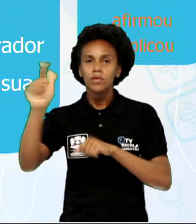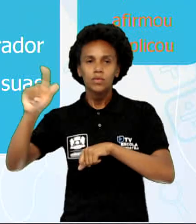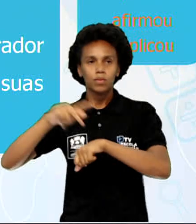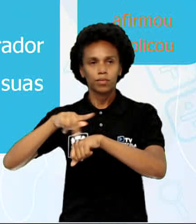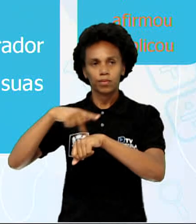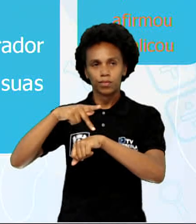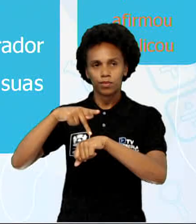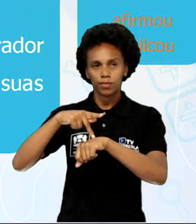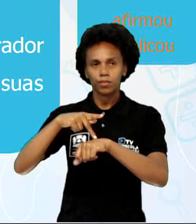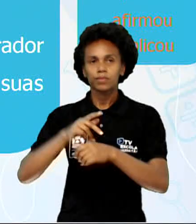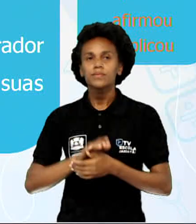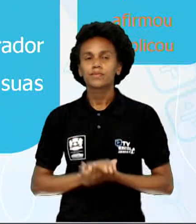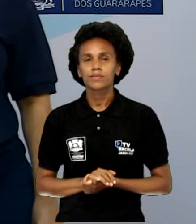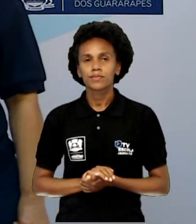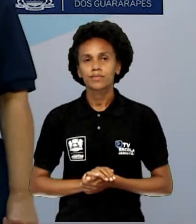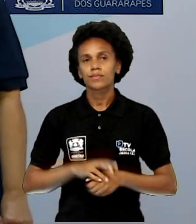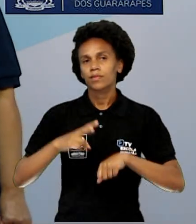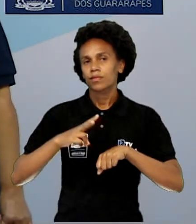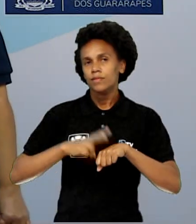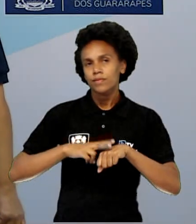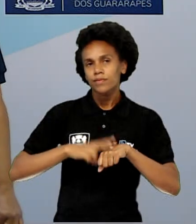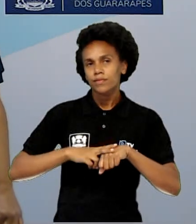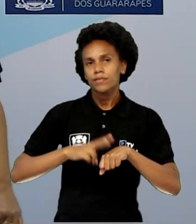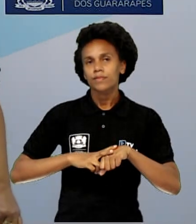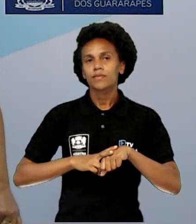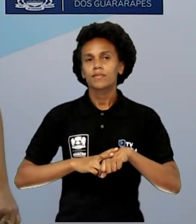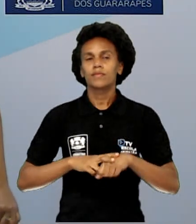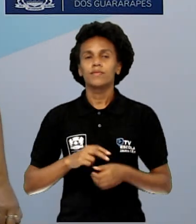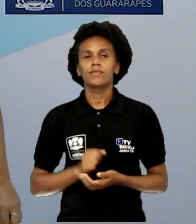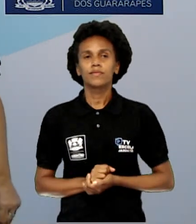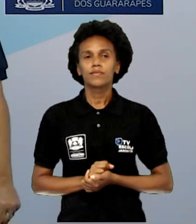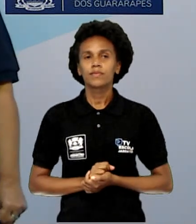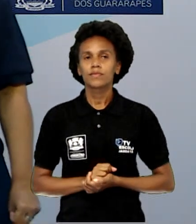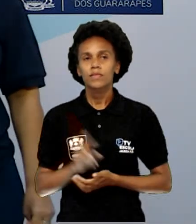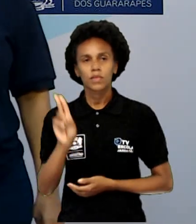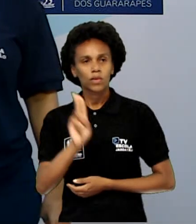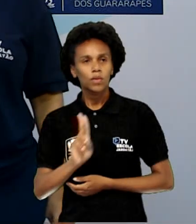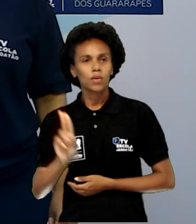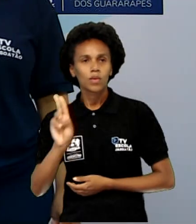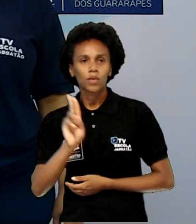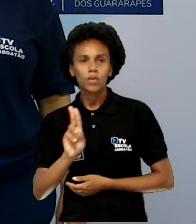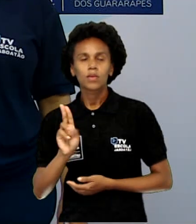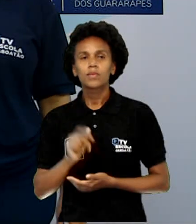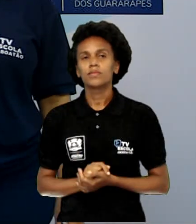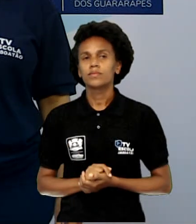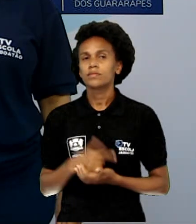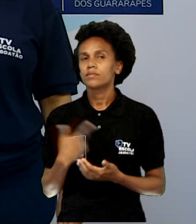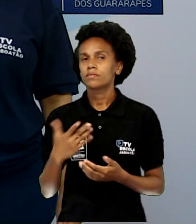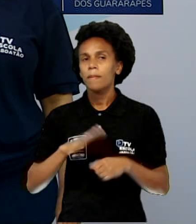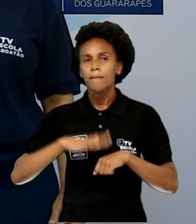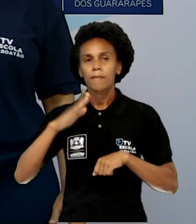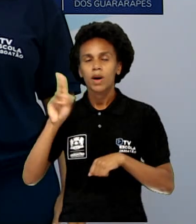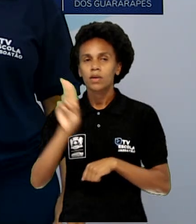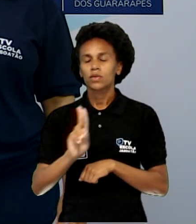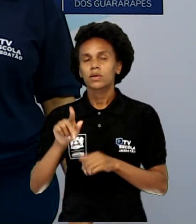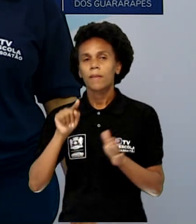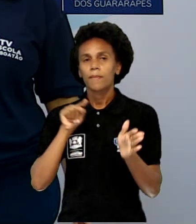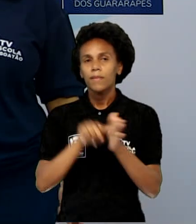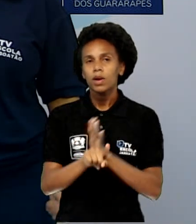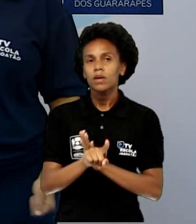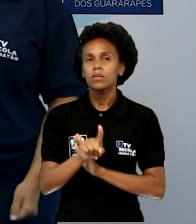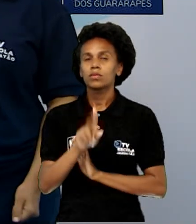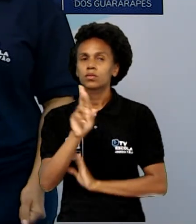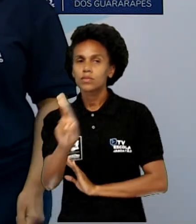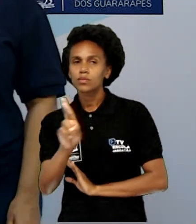Os verbos de alocução. Bastante utilizados no texto teatral. Os mais utilizados são perguntou, respondeu, disse, falou,